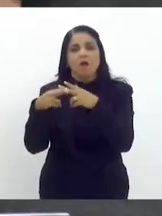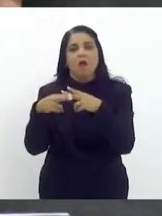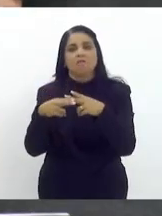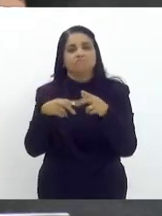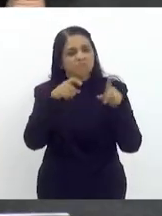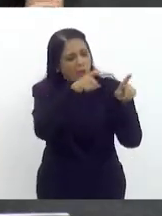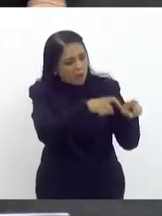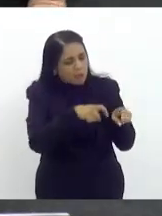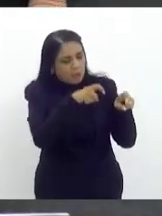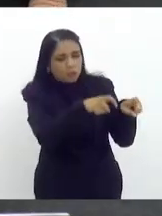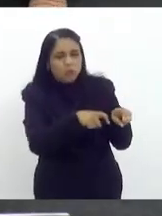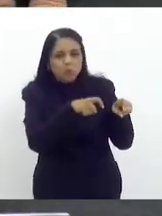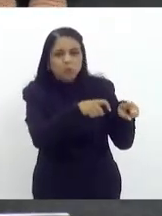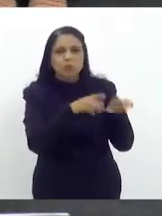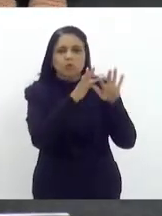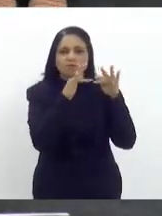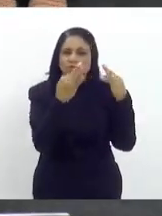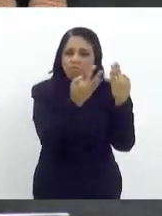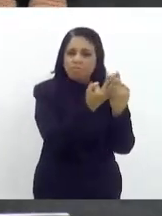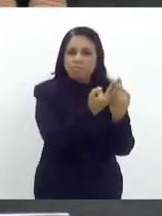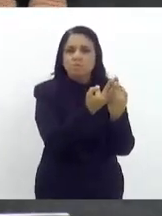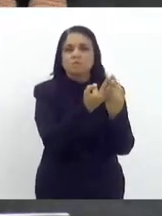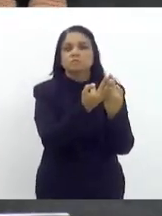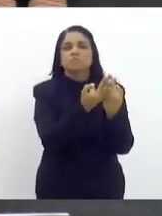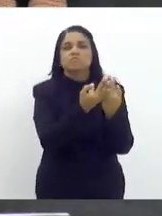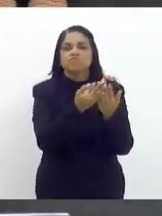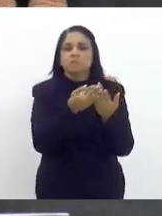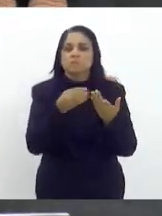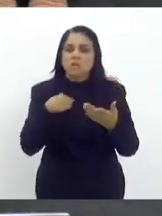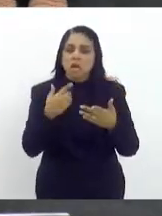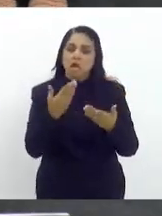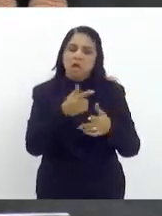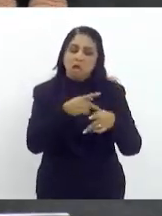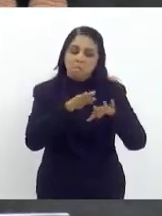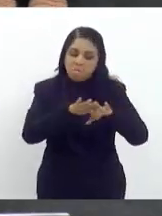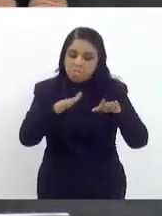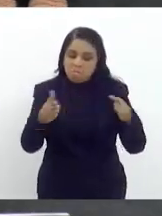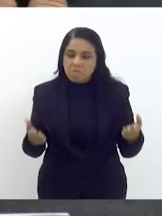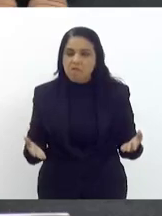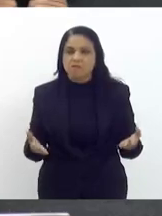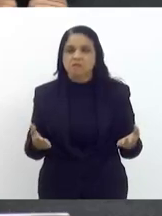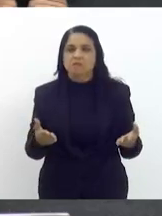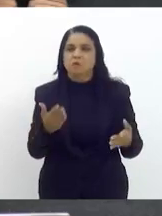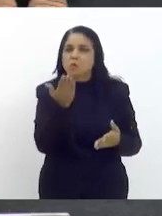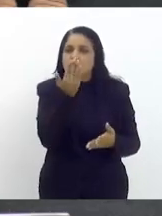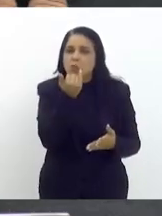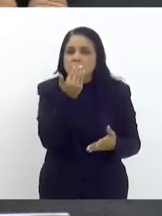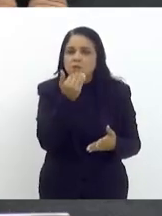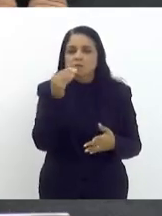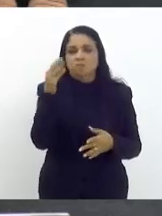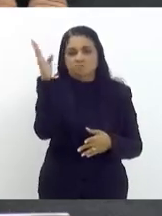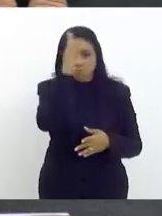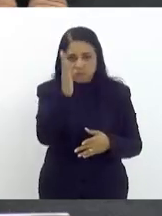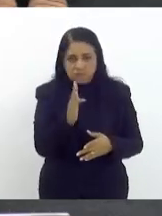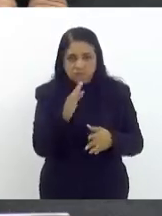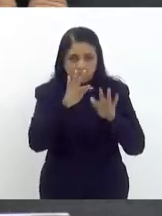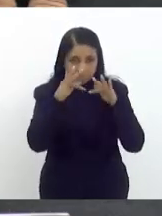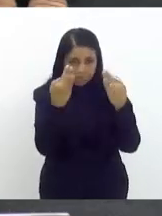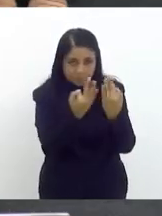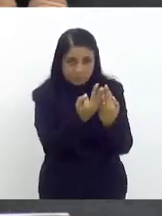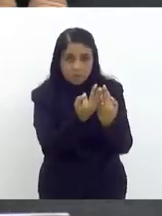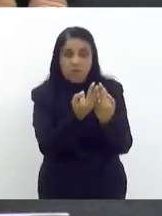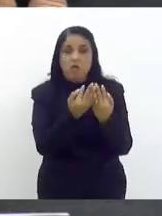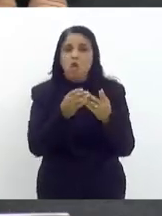agricultura familiar que é hoje o que engorda as mesas das famílias brasileiras que protege o campo então cumpre uma função